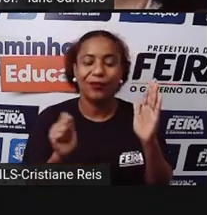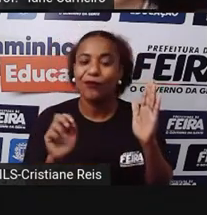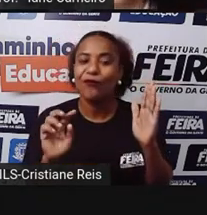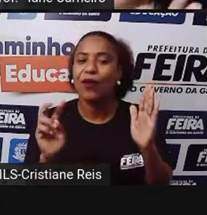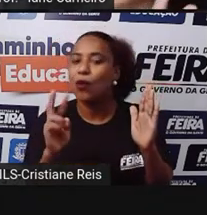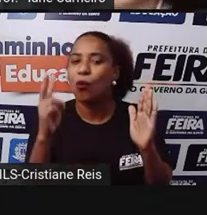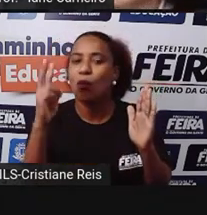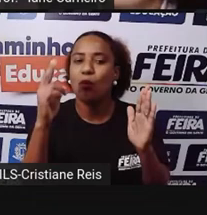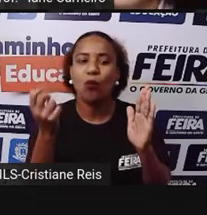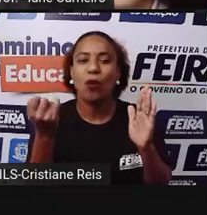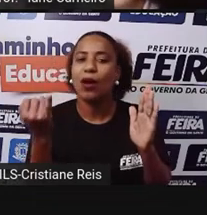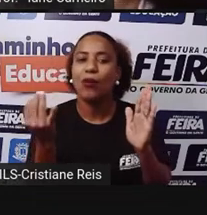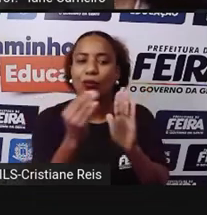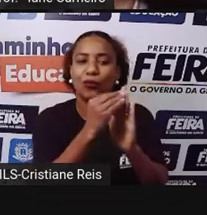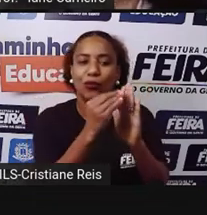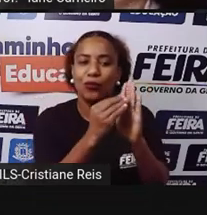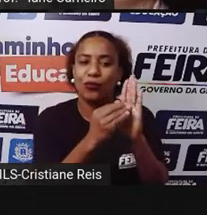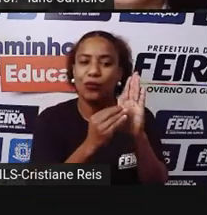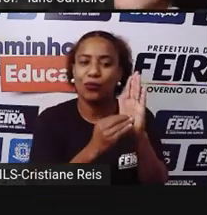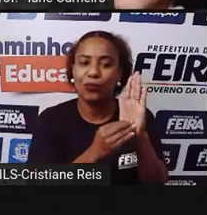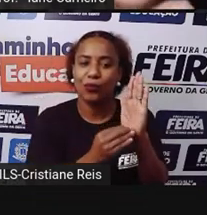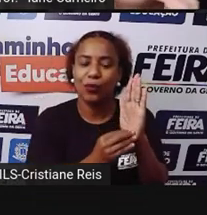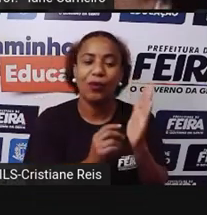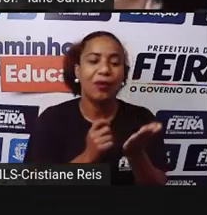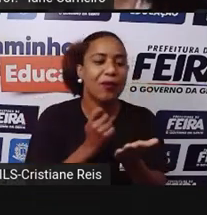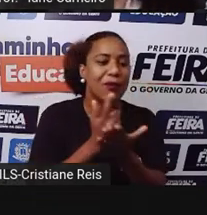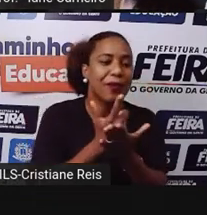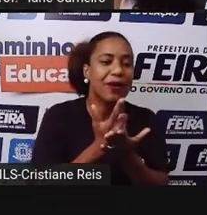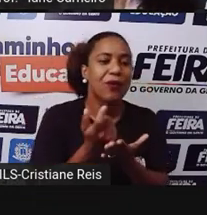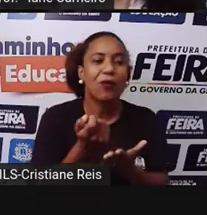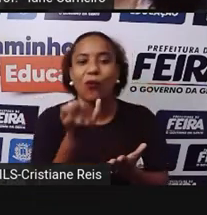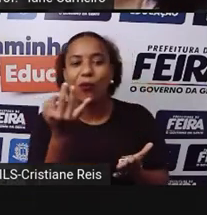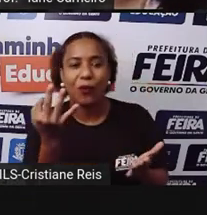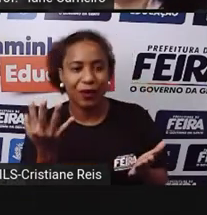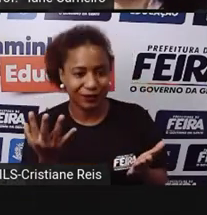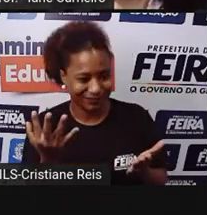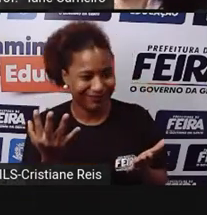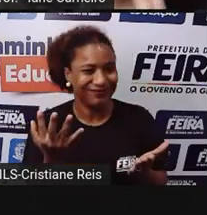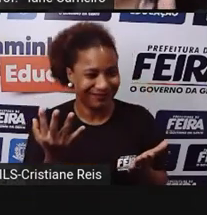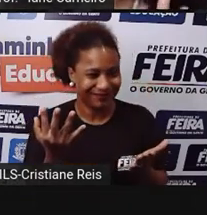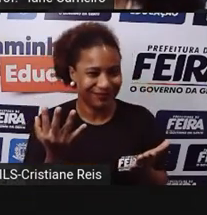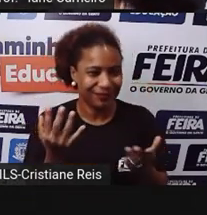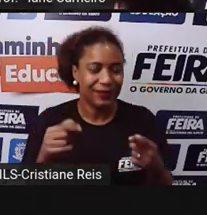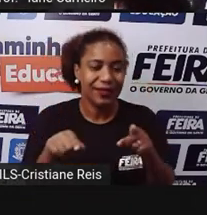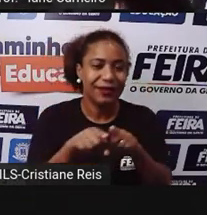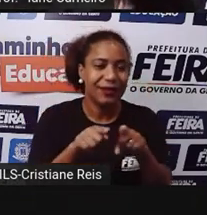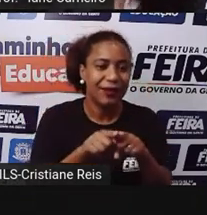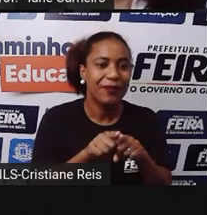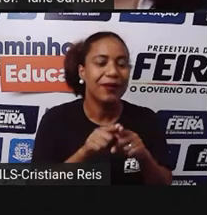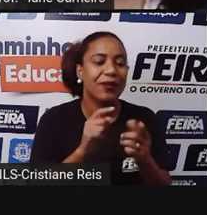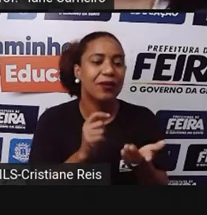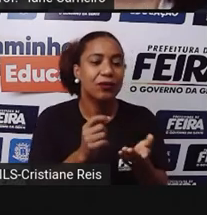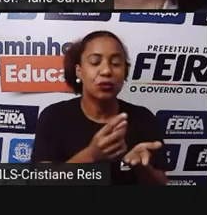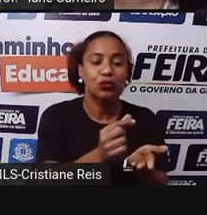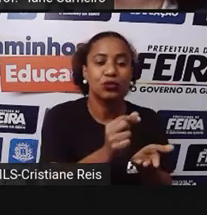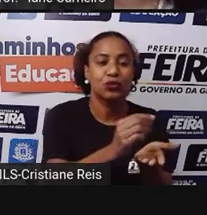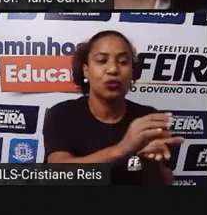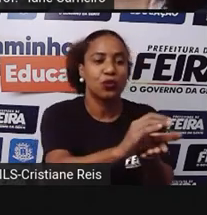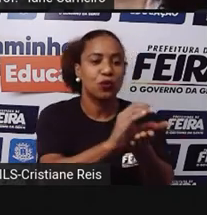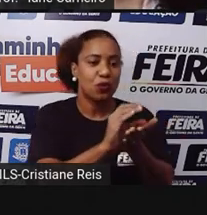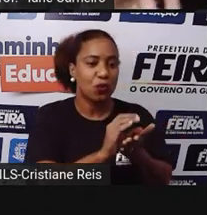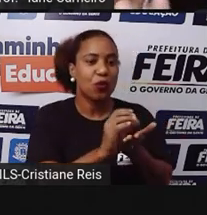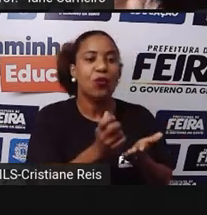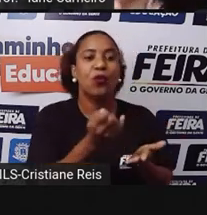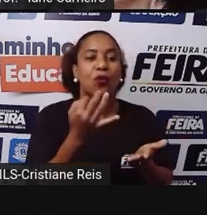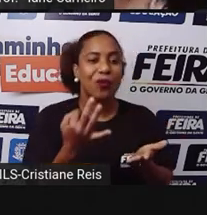ingredientes Você vai saber Quanto você vai gastar Quanto você vai ter de troco Se vai ter troco